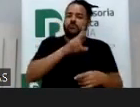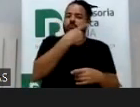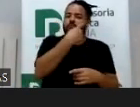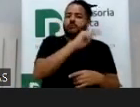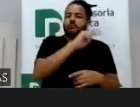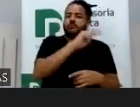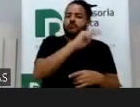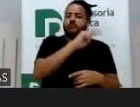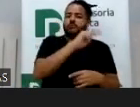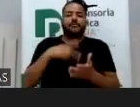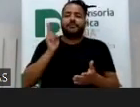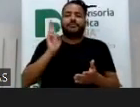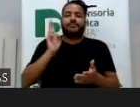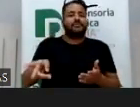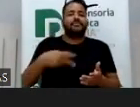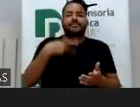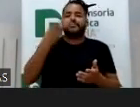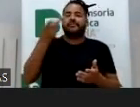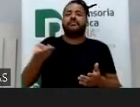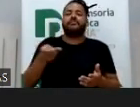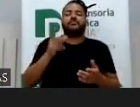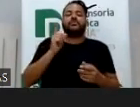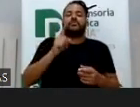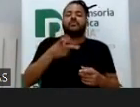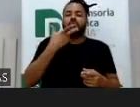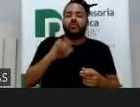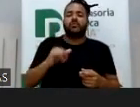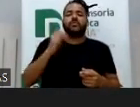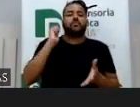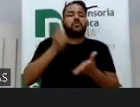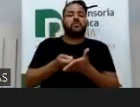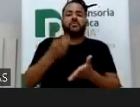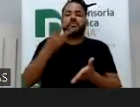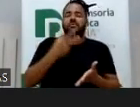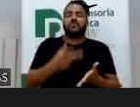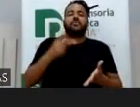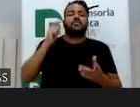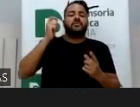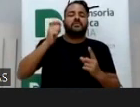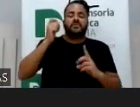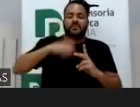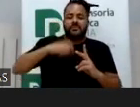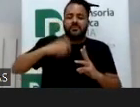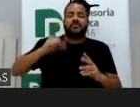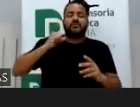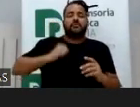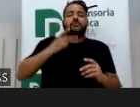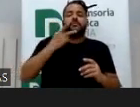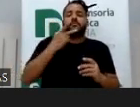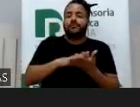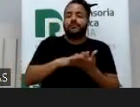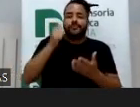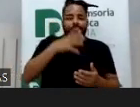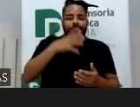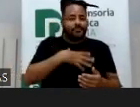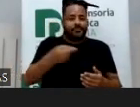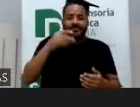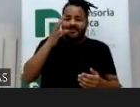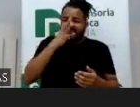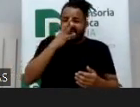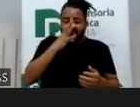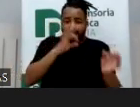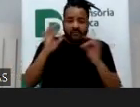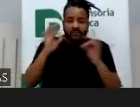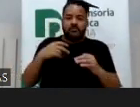não diz, Adriano, mas ela fica o tempo inteiro lá, porque os homens não pagam, pensão, e não sei o que, e a filha assistindo tudo, o resultado,